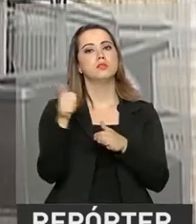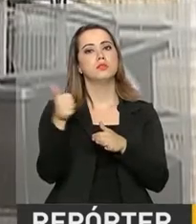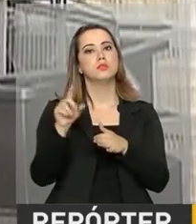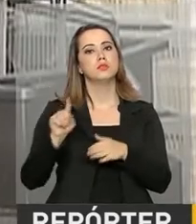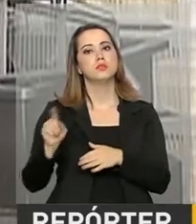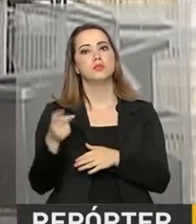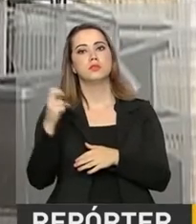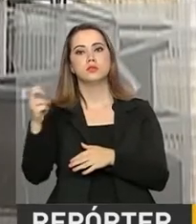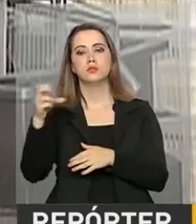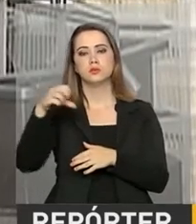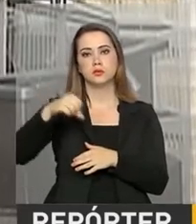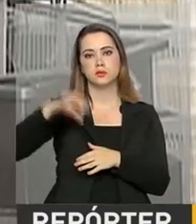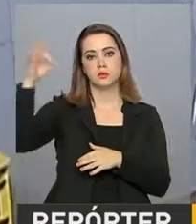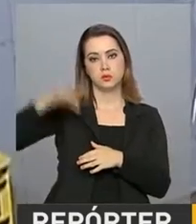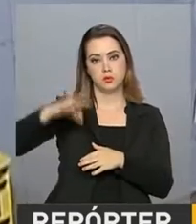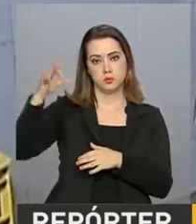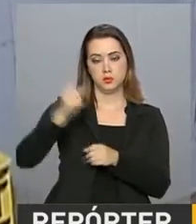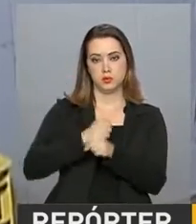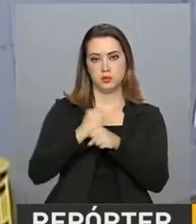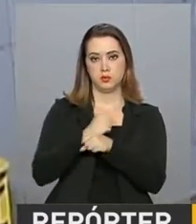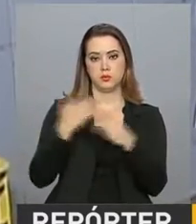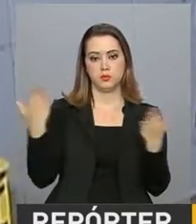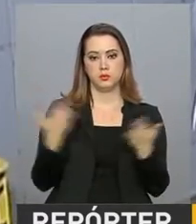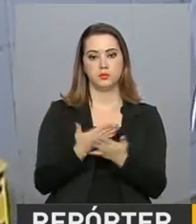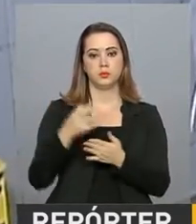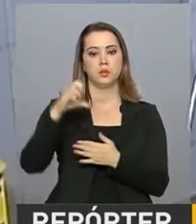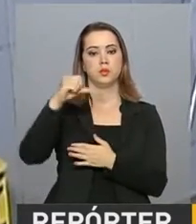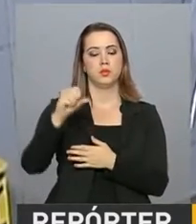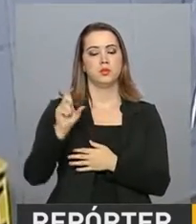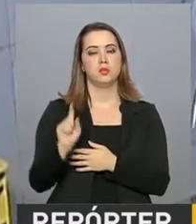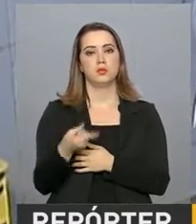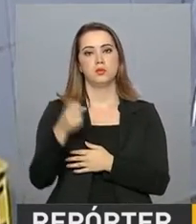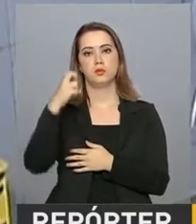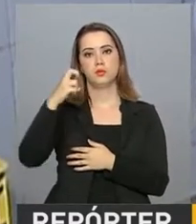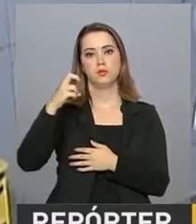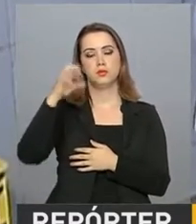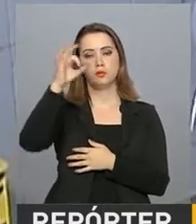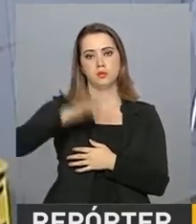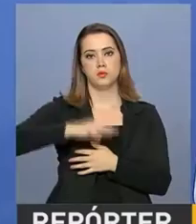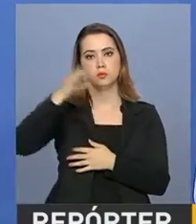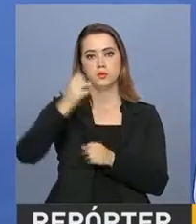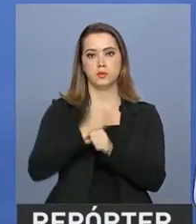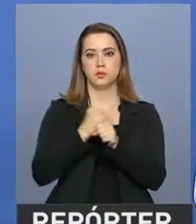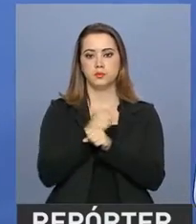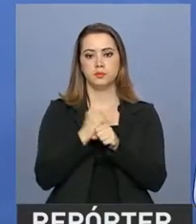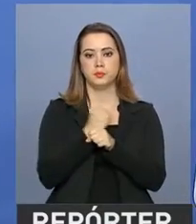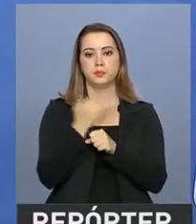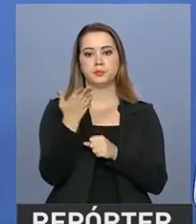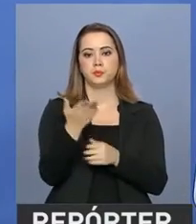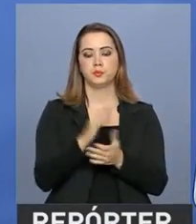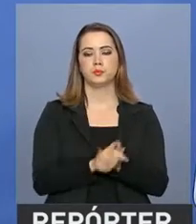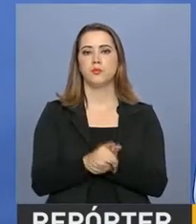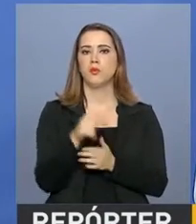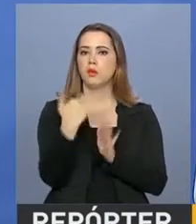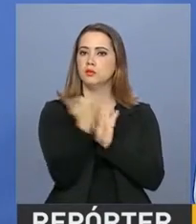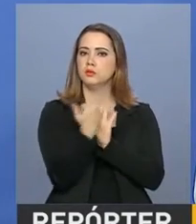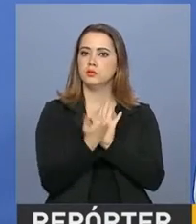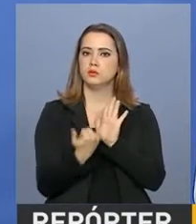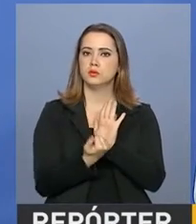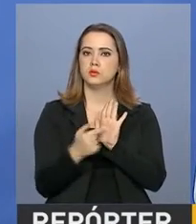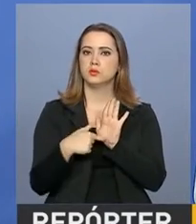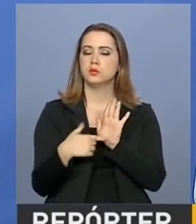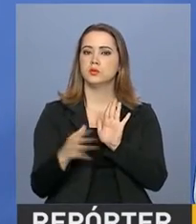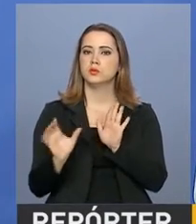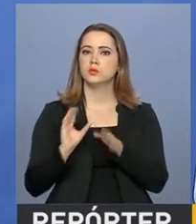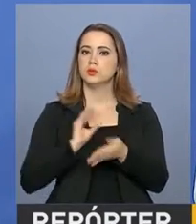,59% ao ano e agora é de 9,5% ao ano. Esse programa é um programa de capital